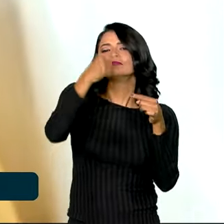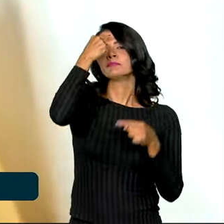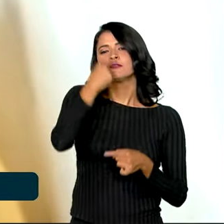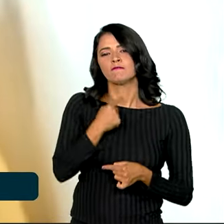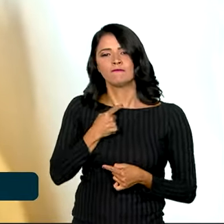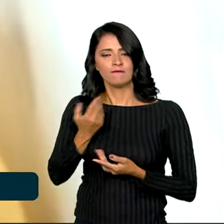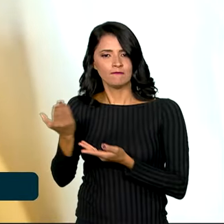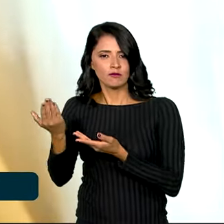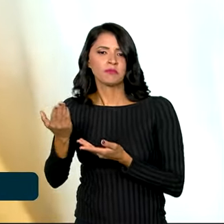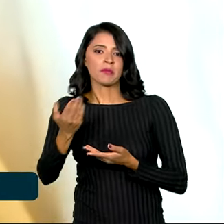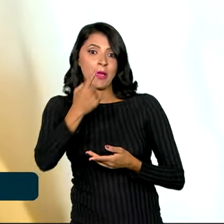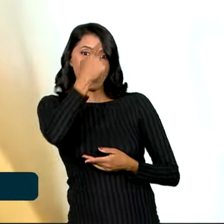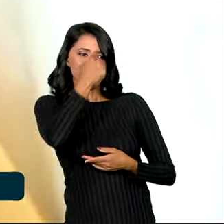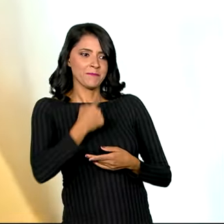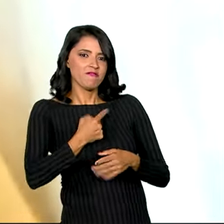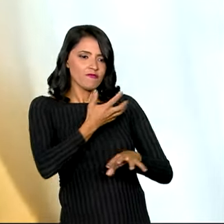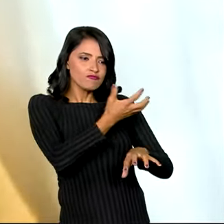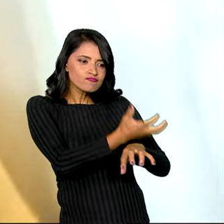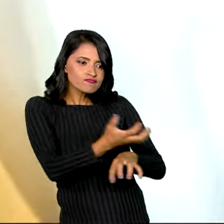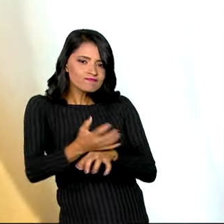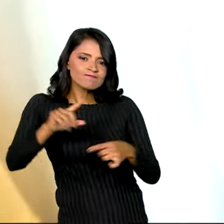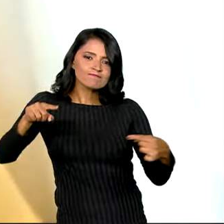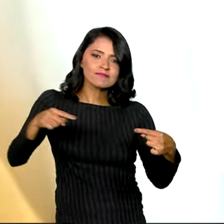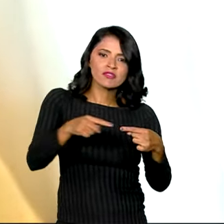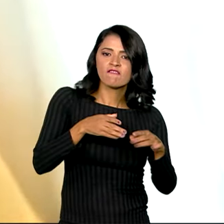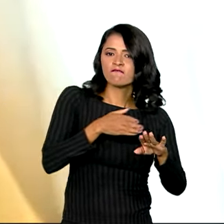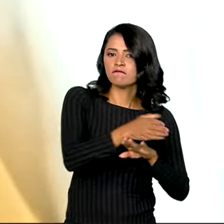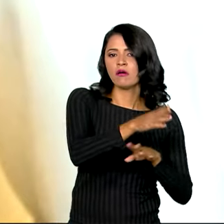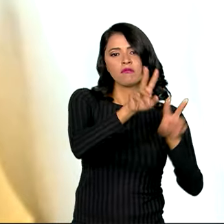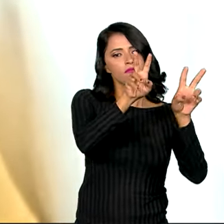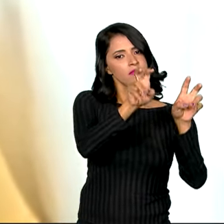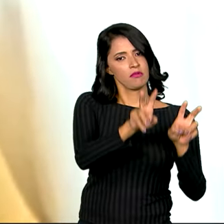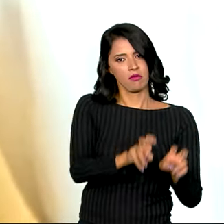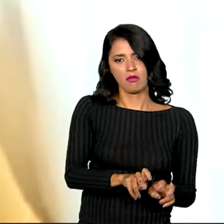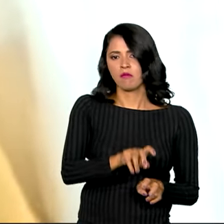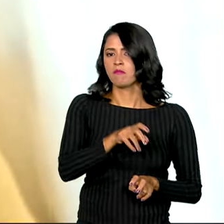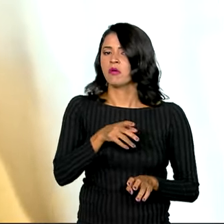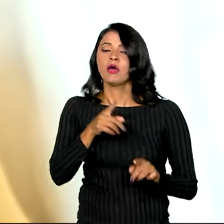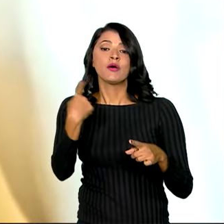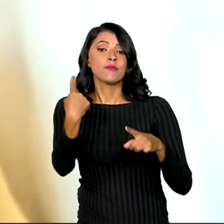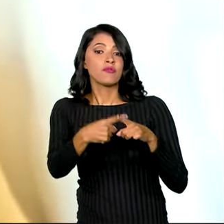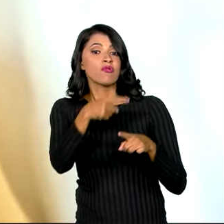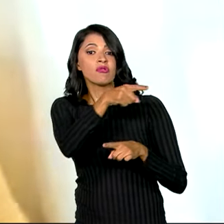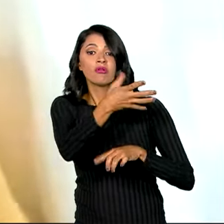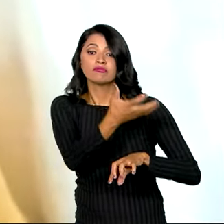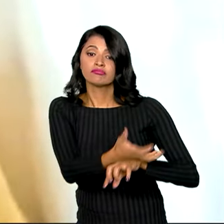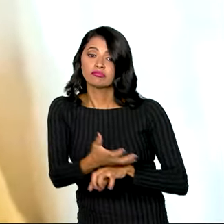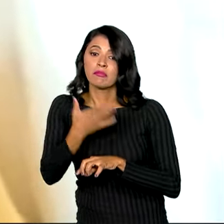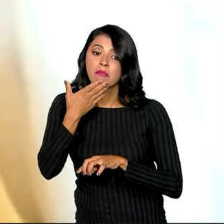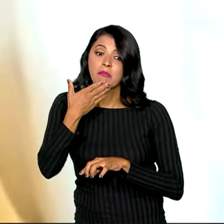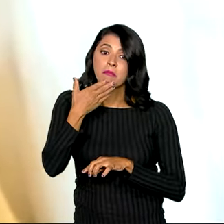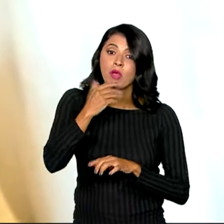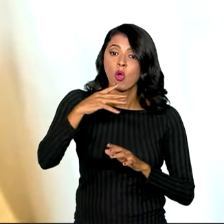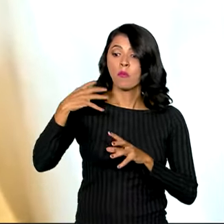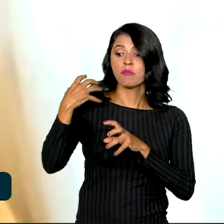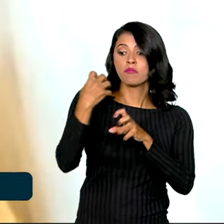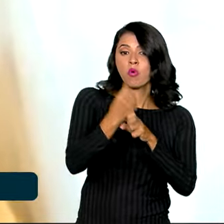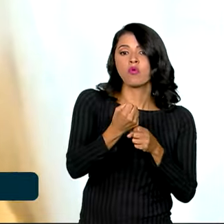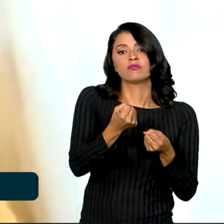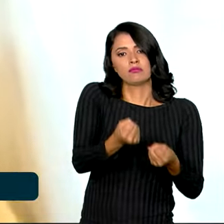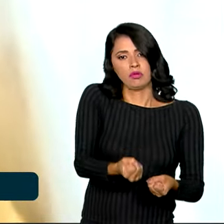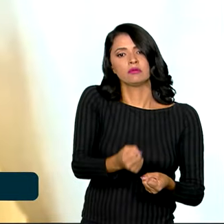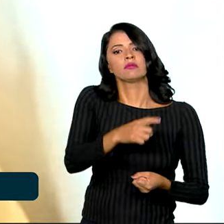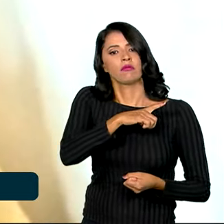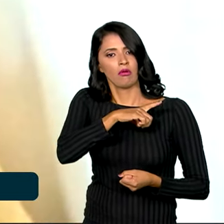Quem tem mais o perfil daquelas disciplinas vai para aquele eixo temático, porque são as disciplinas que vão ser melhor pontuadas, tem peso.